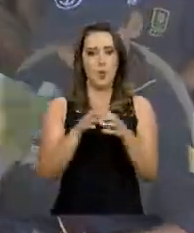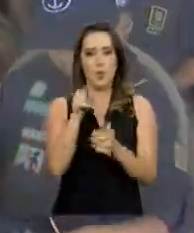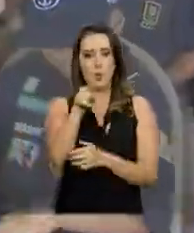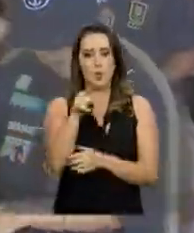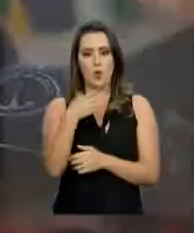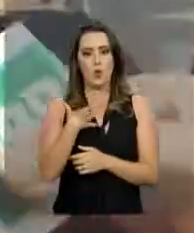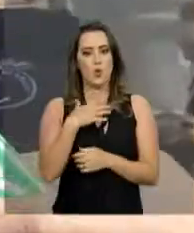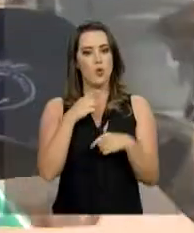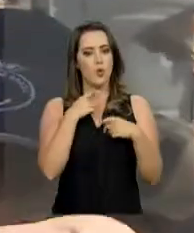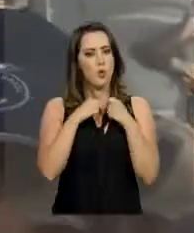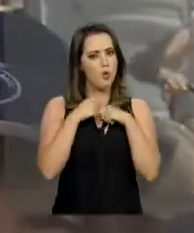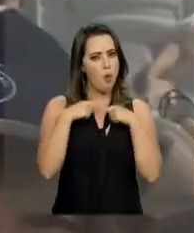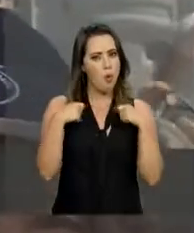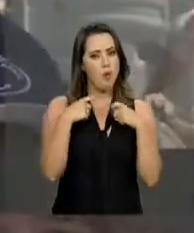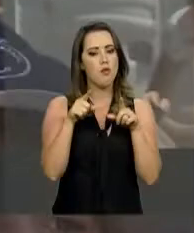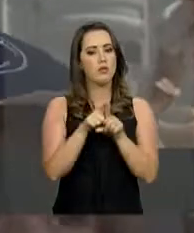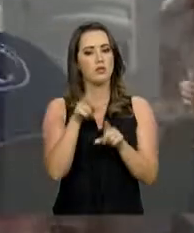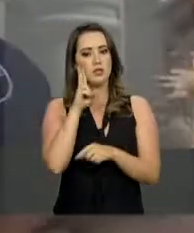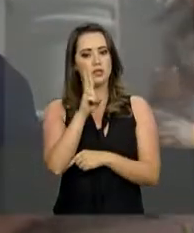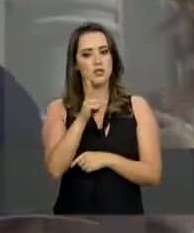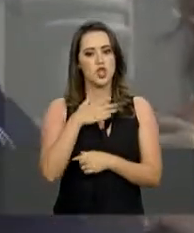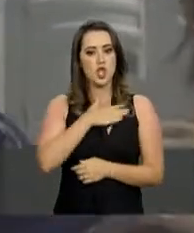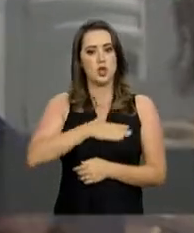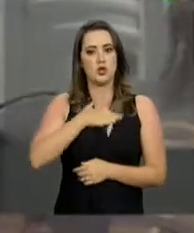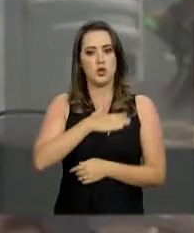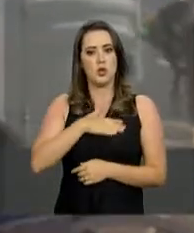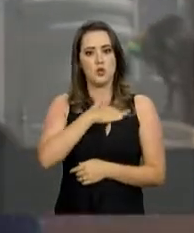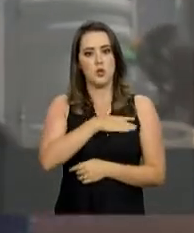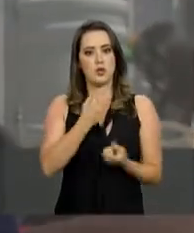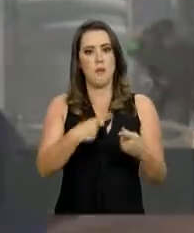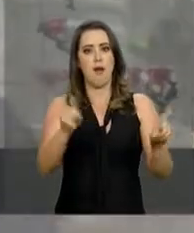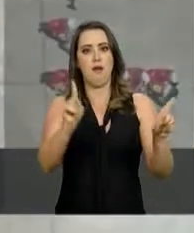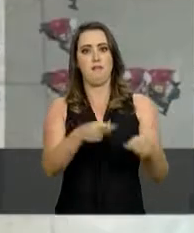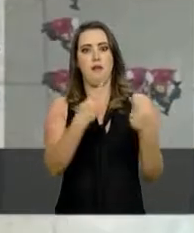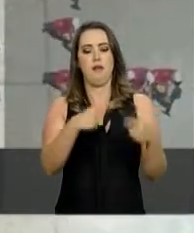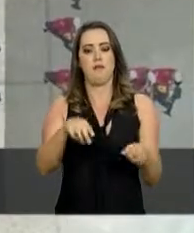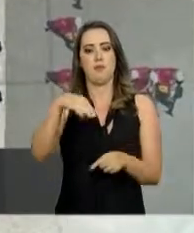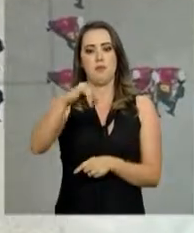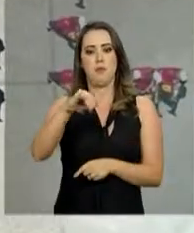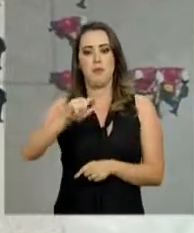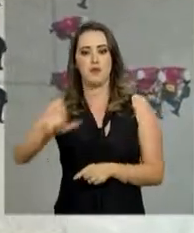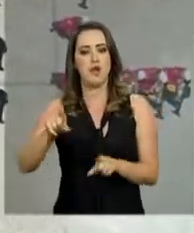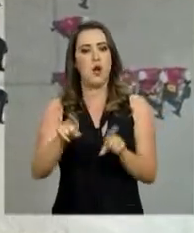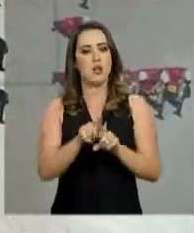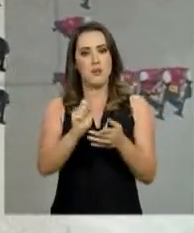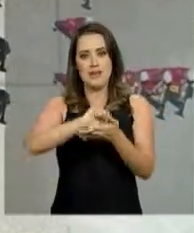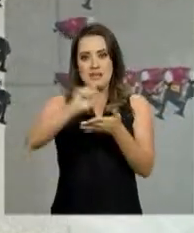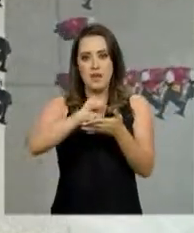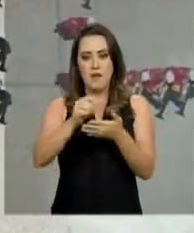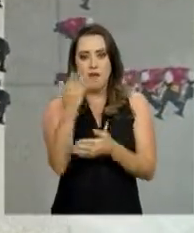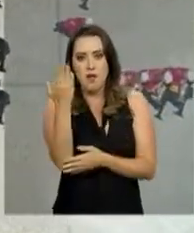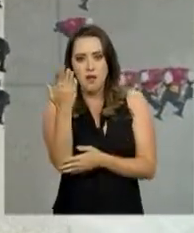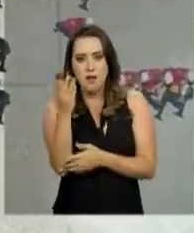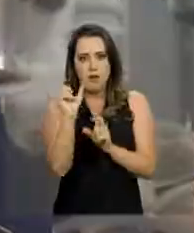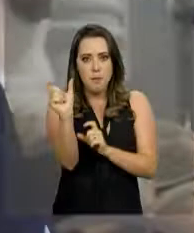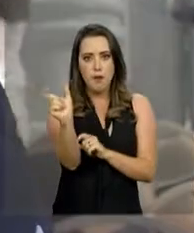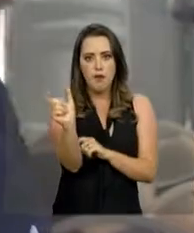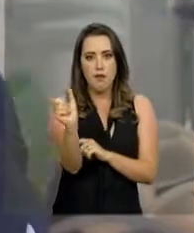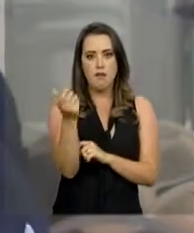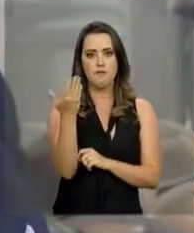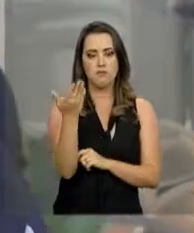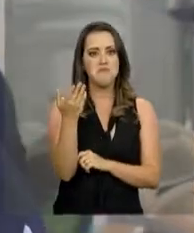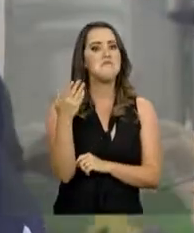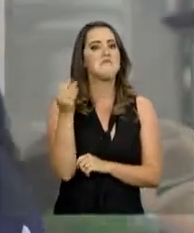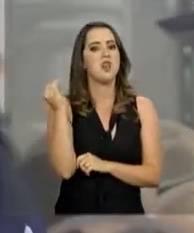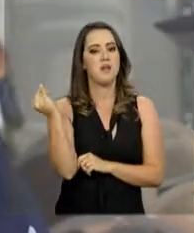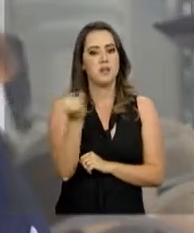emocionaram. Gostei bastante da banda marcial e também quando escreveram o nome do nosso país, Brasil. Eu acho